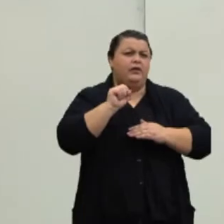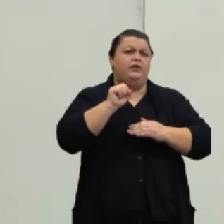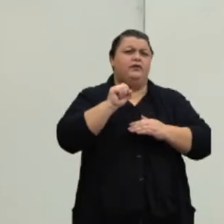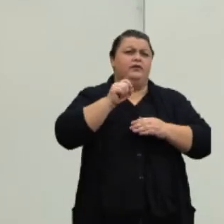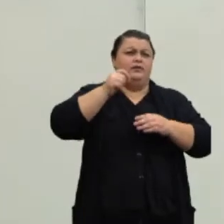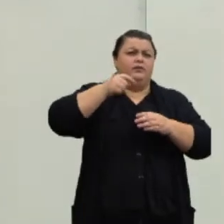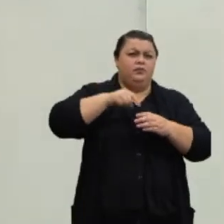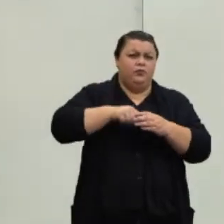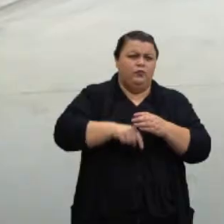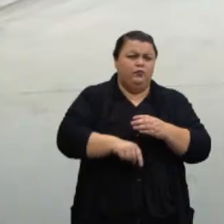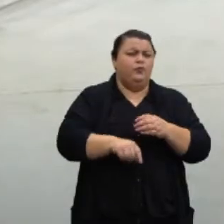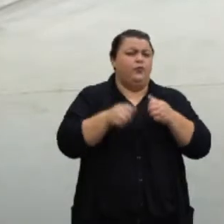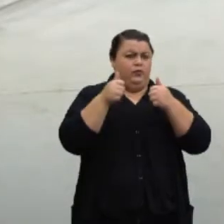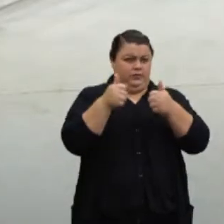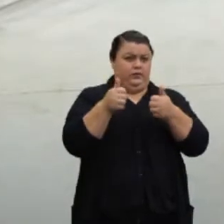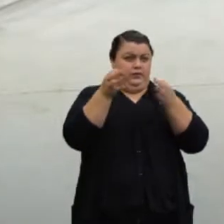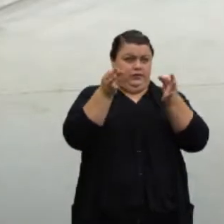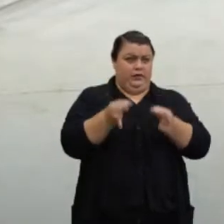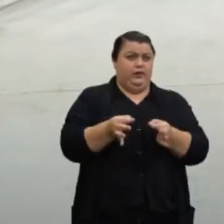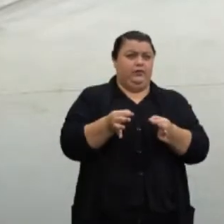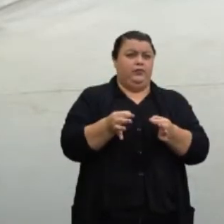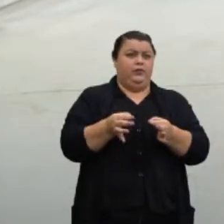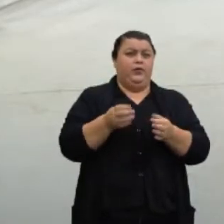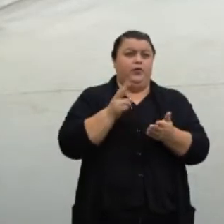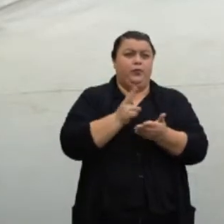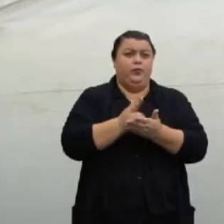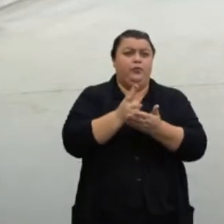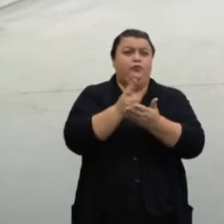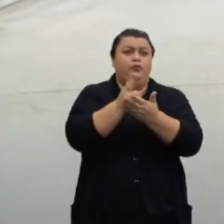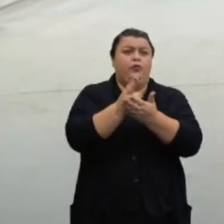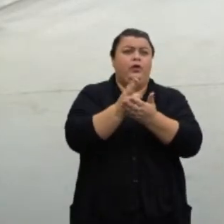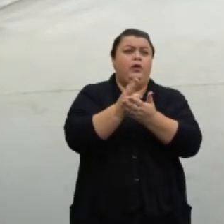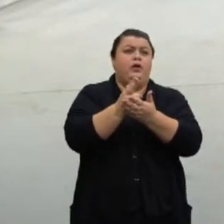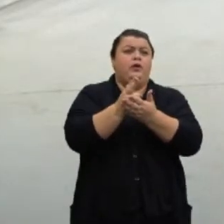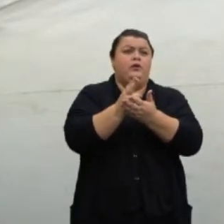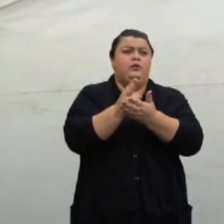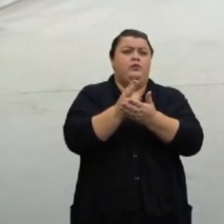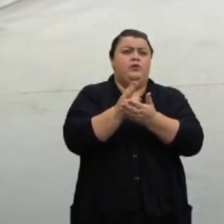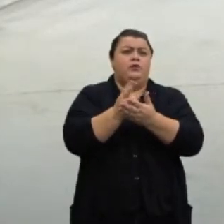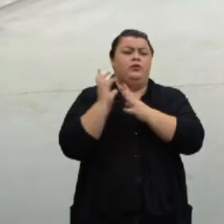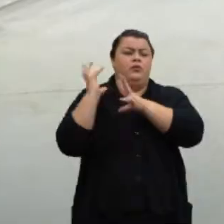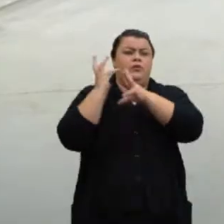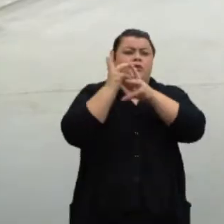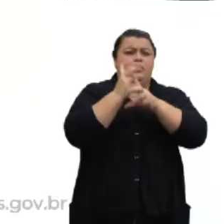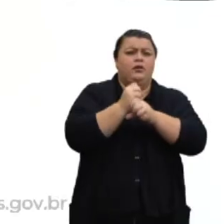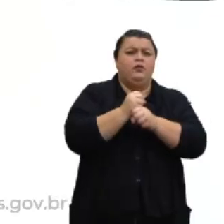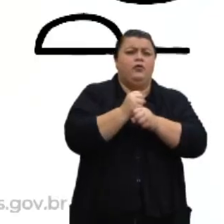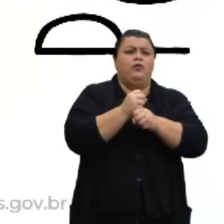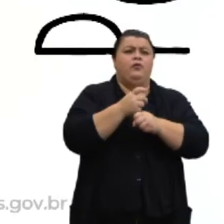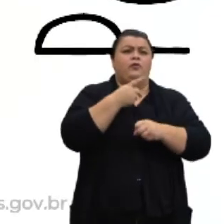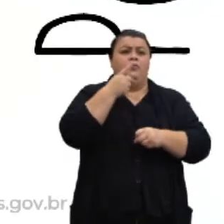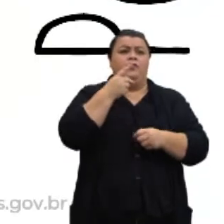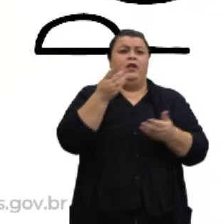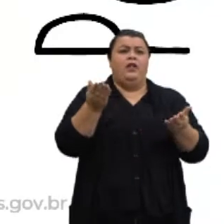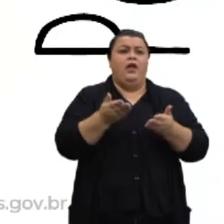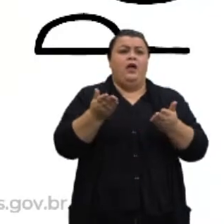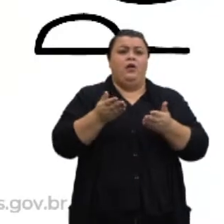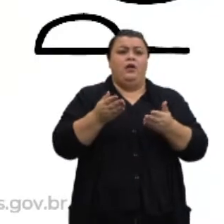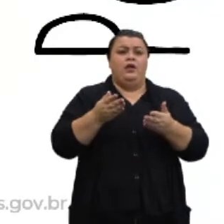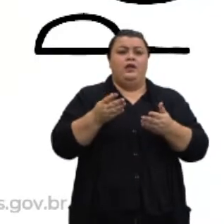dúvidas. Certo? Na sequência do que a gente está revisando, nós vamos falar um pouquinho de poliedros.